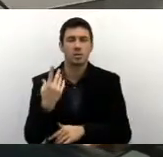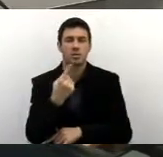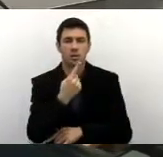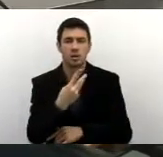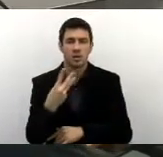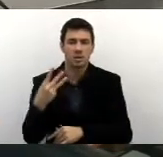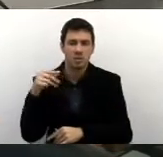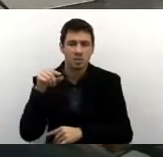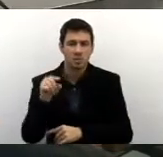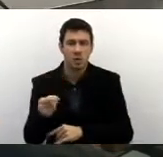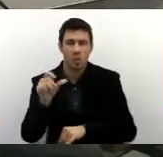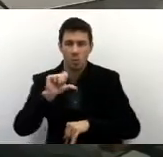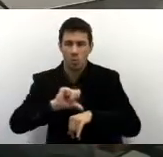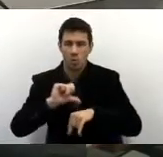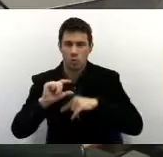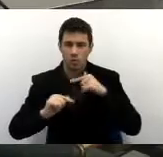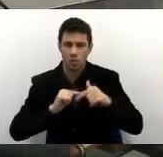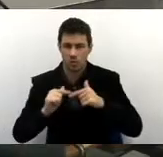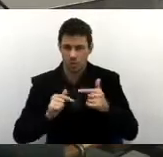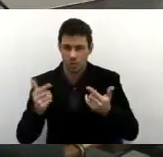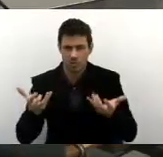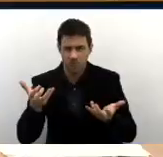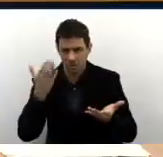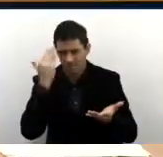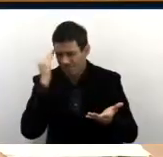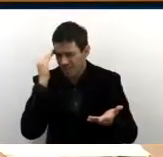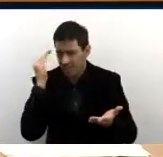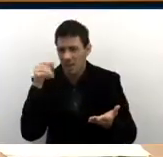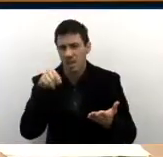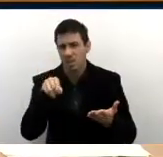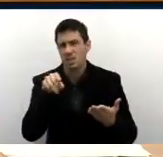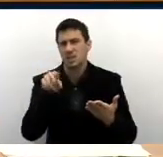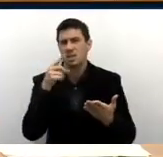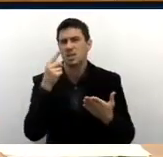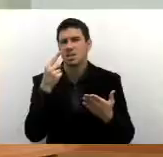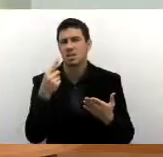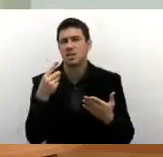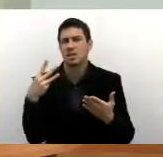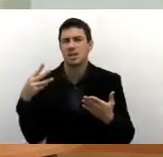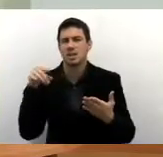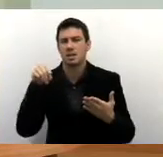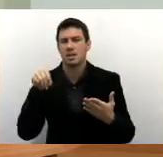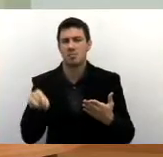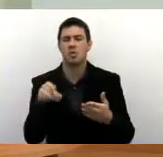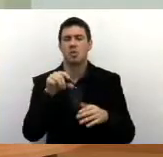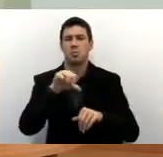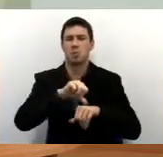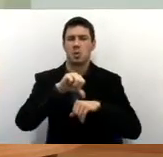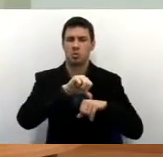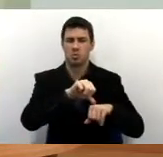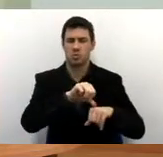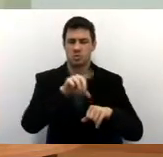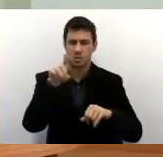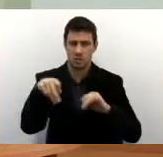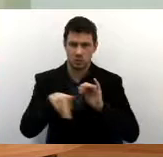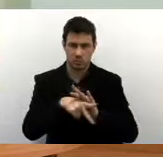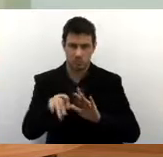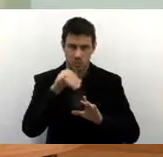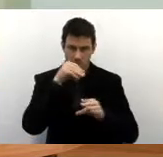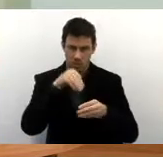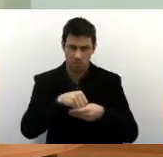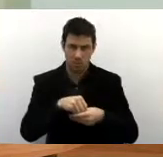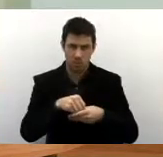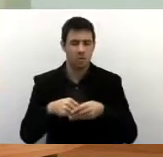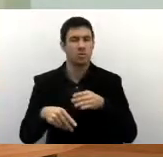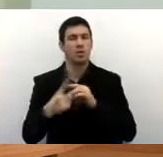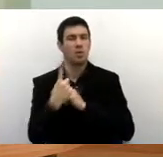postos de trabalho na cidade, gostaria de entender que esses 13 mil postos são efetuados única e